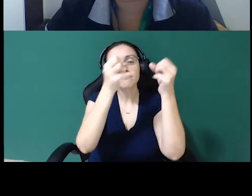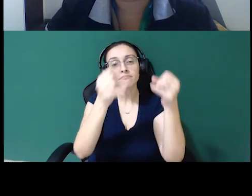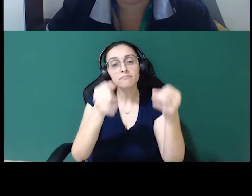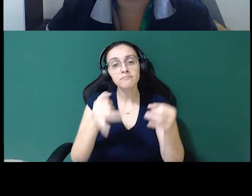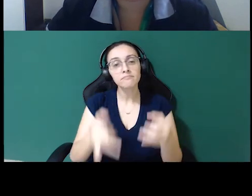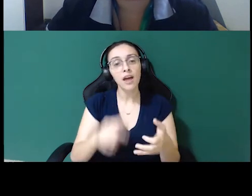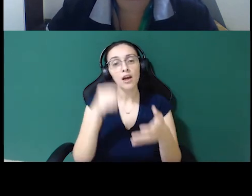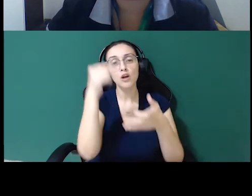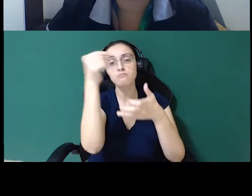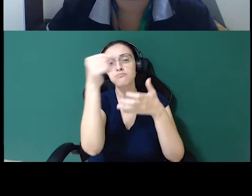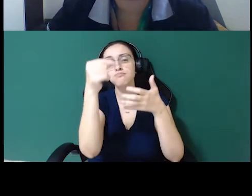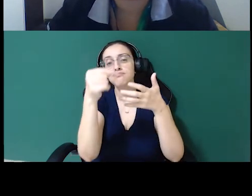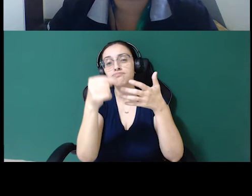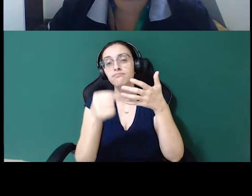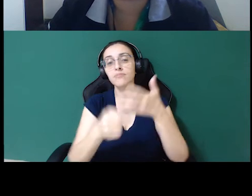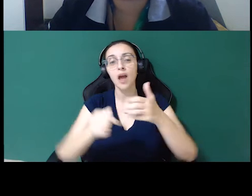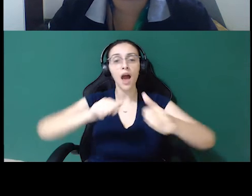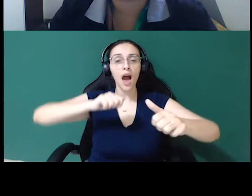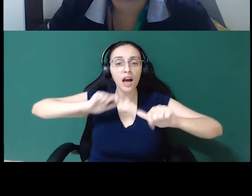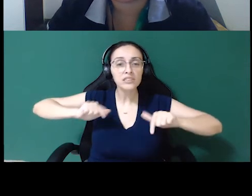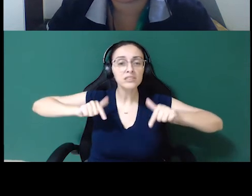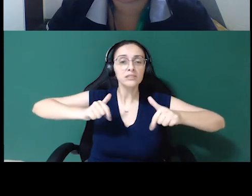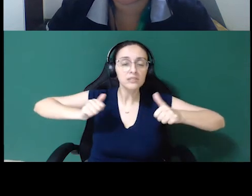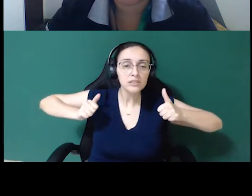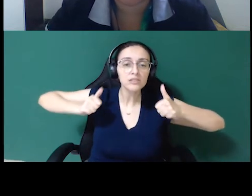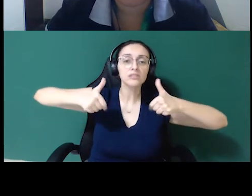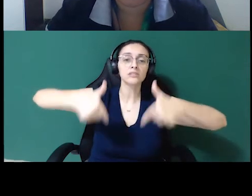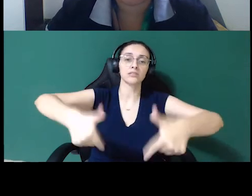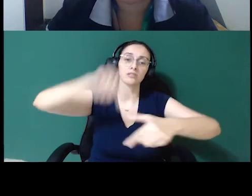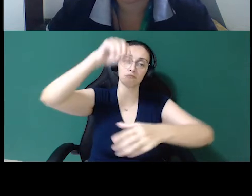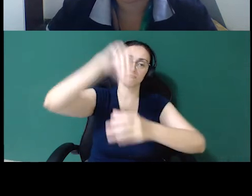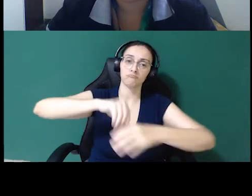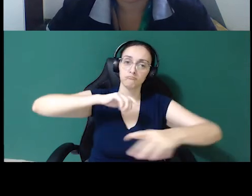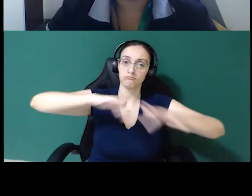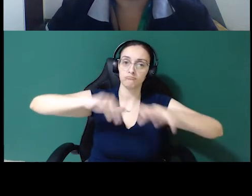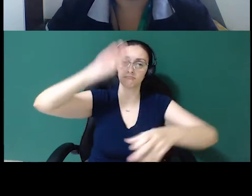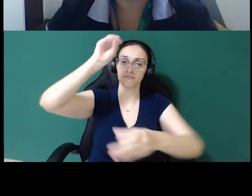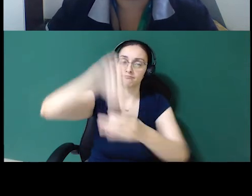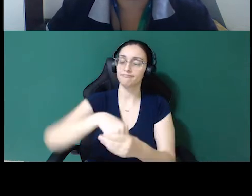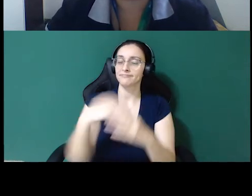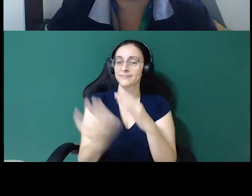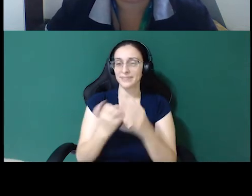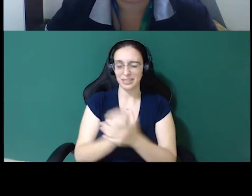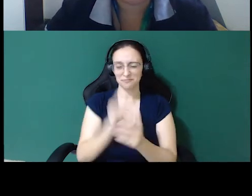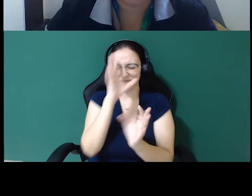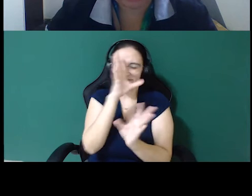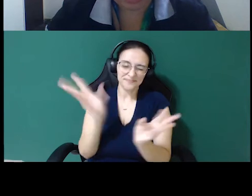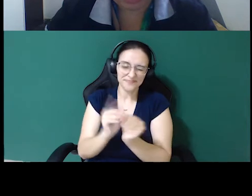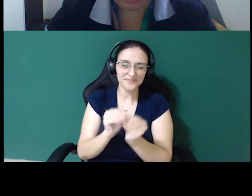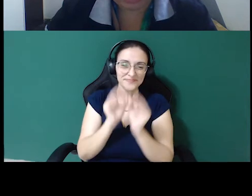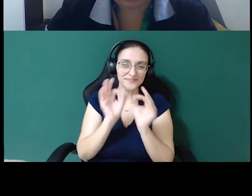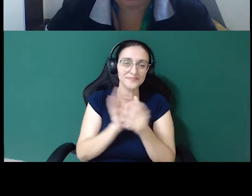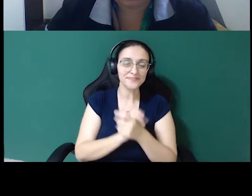em cada passo, as ações que você precisa promover dentro da sua empresa. Então, uma resumida bem, assim,